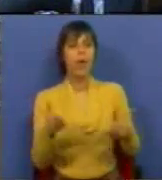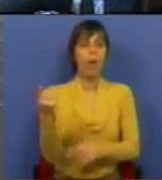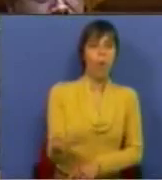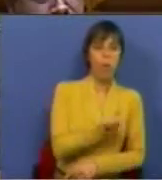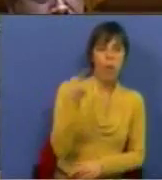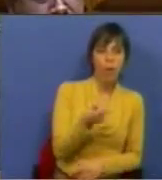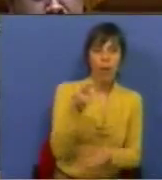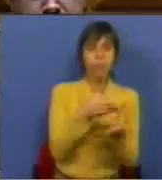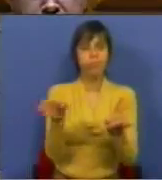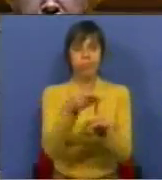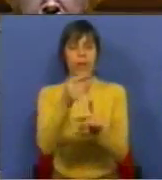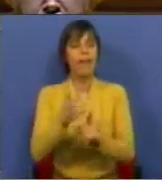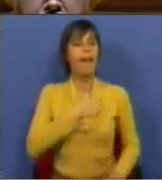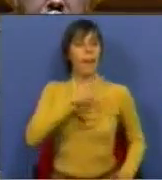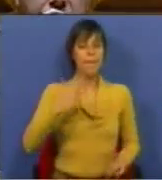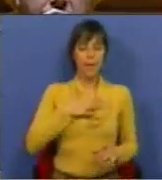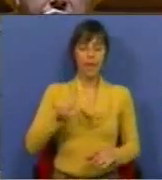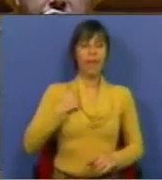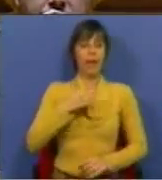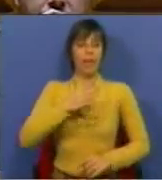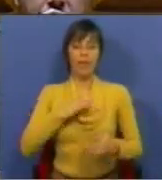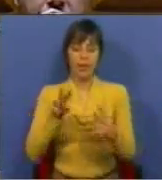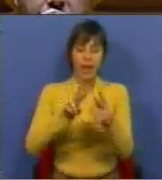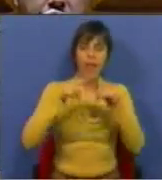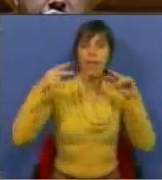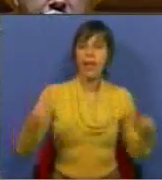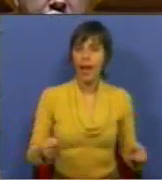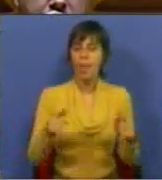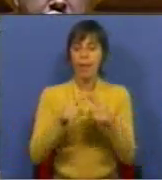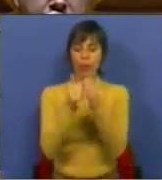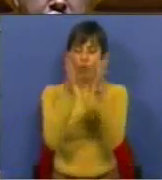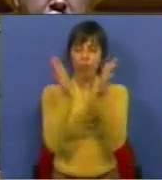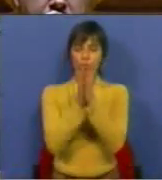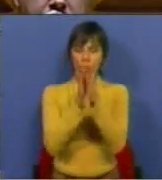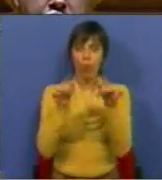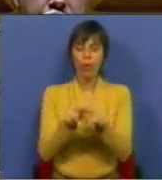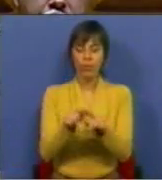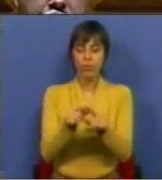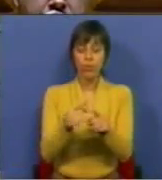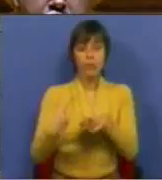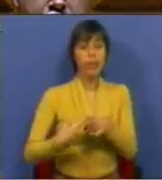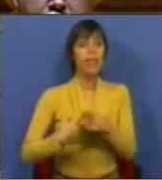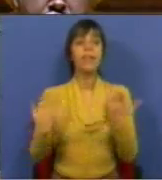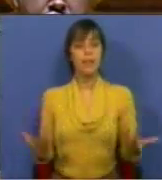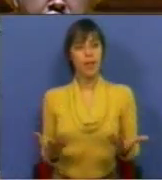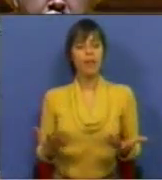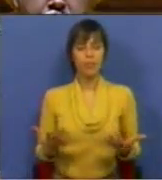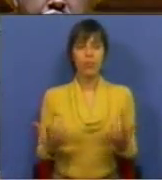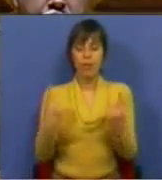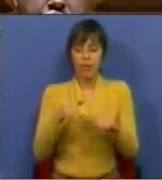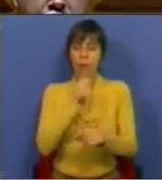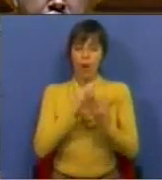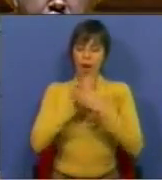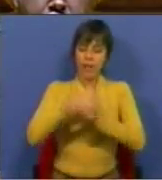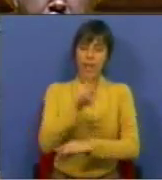lentos e tortuosos que as empresas, que as entidades, que as câmaras municipais, que todos os interessados têm para